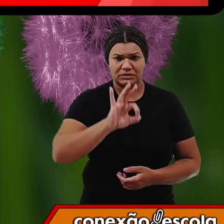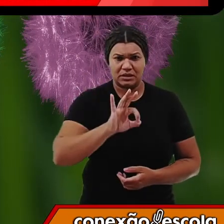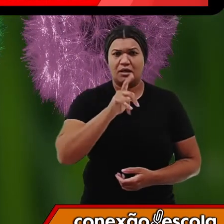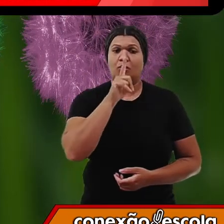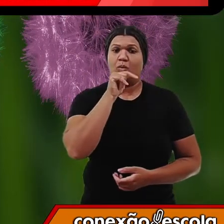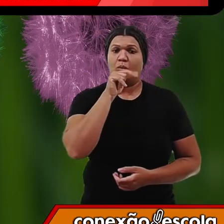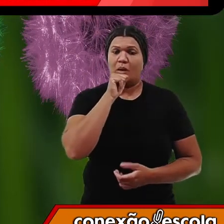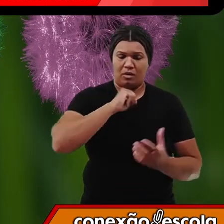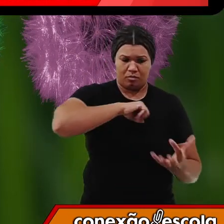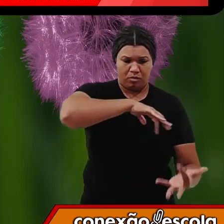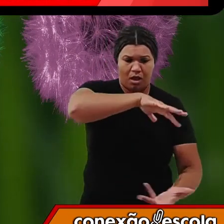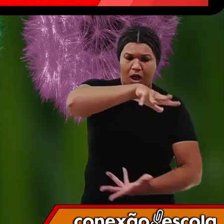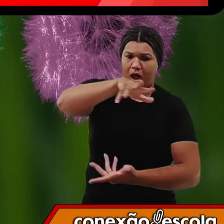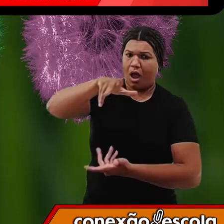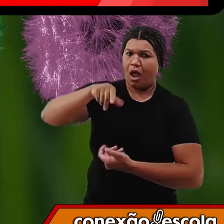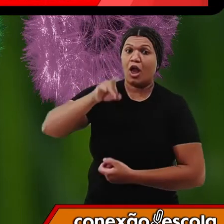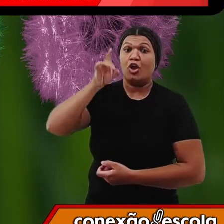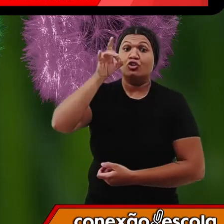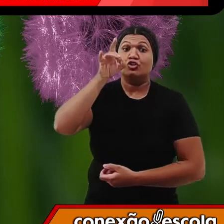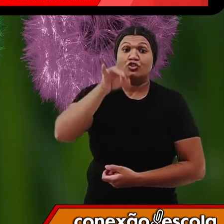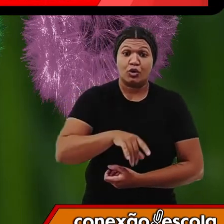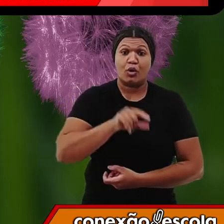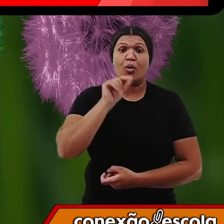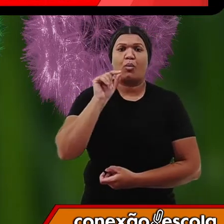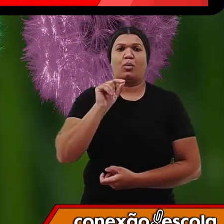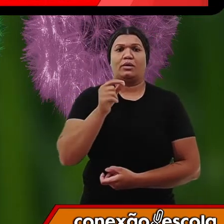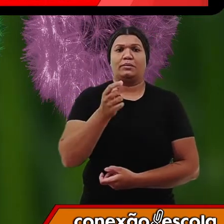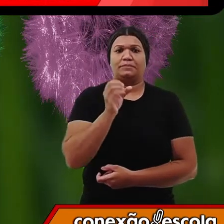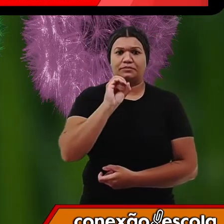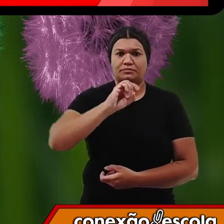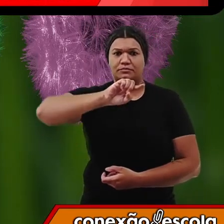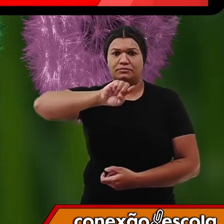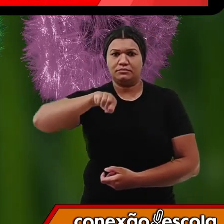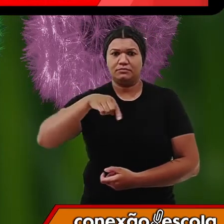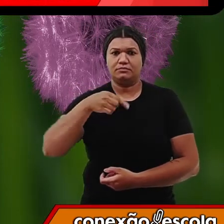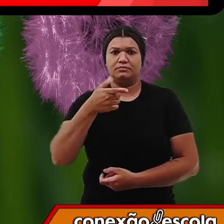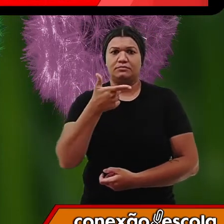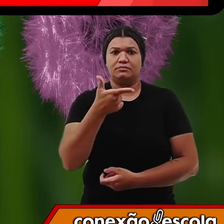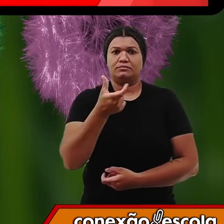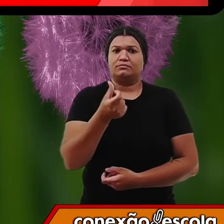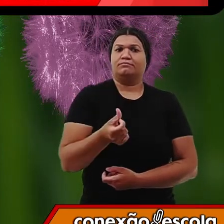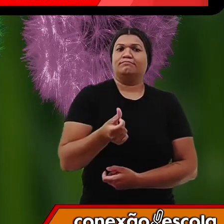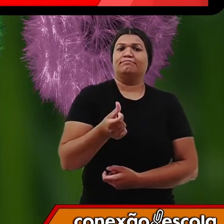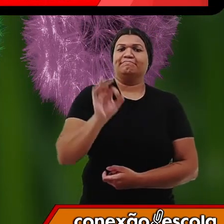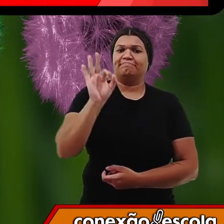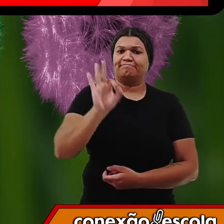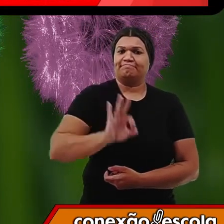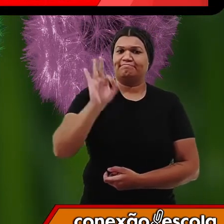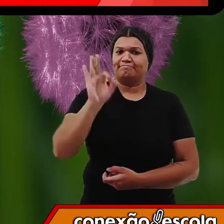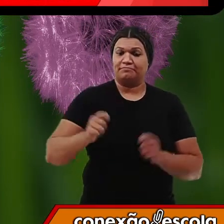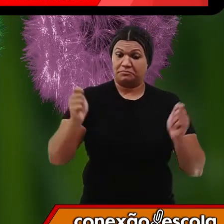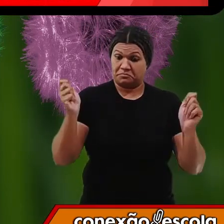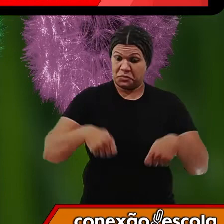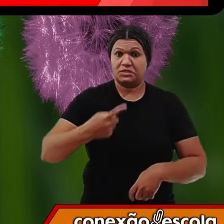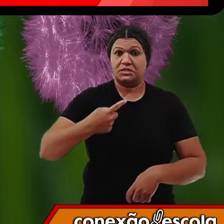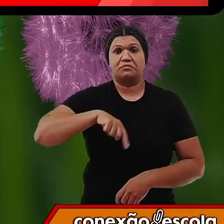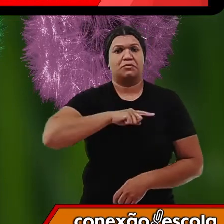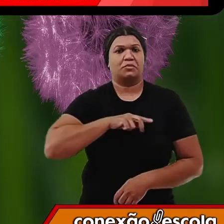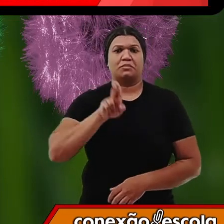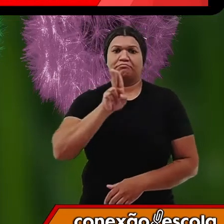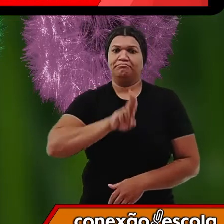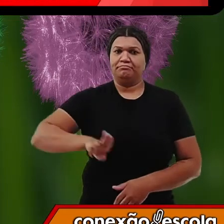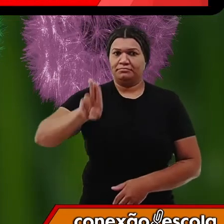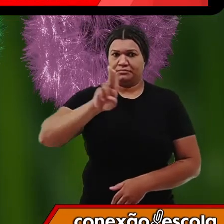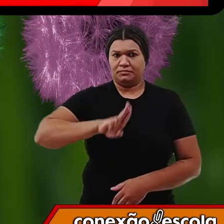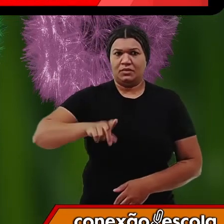temos no planeta, nós temos somente essa pequena fração destinada ao consumo humano. E o que acontece?